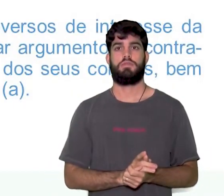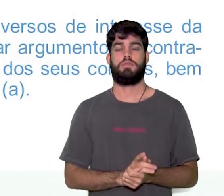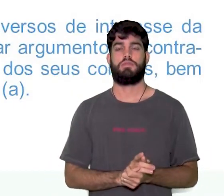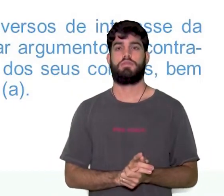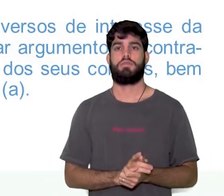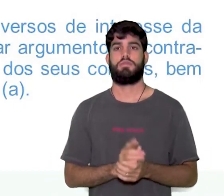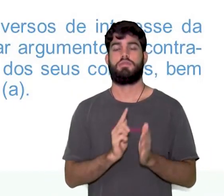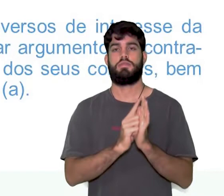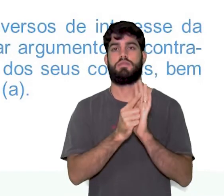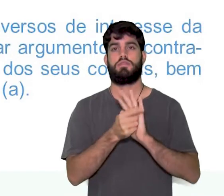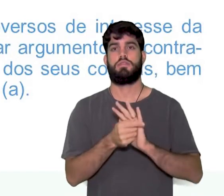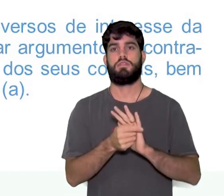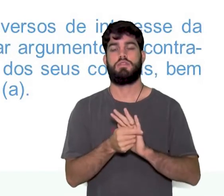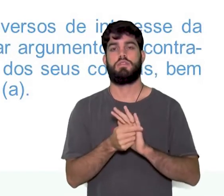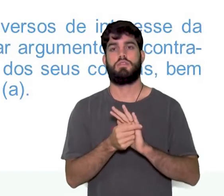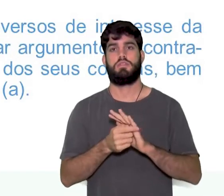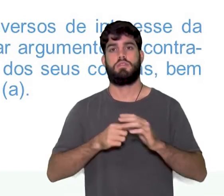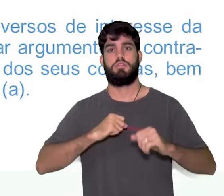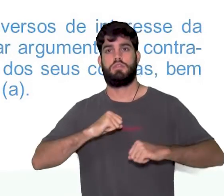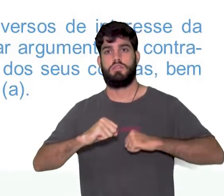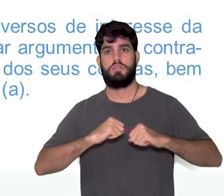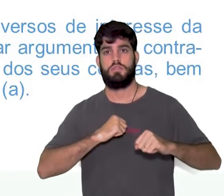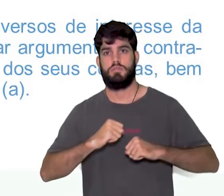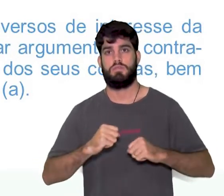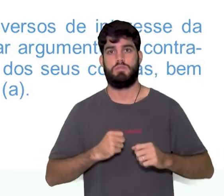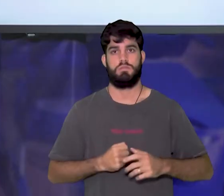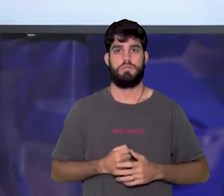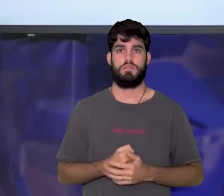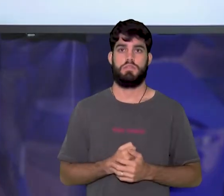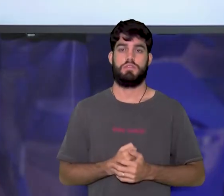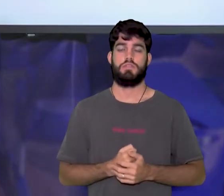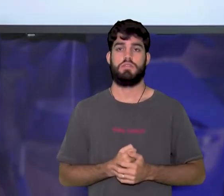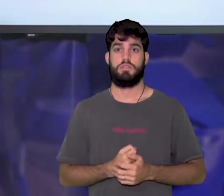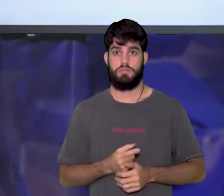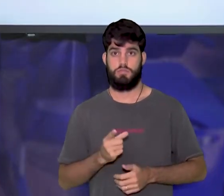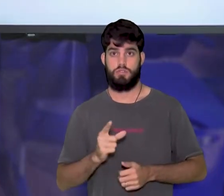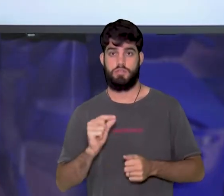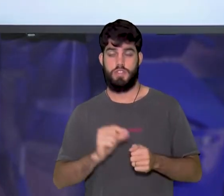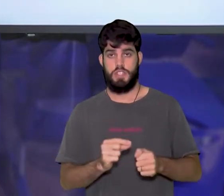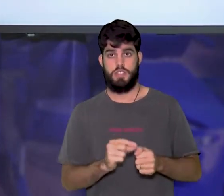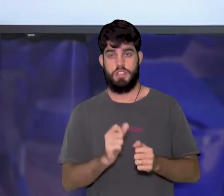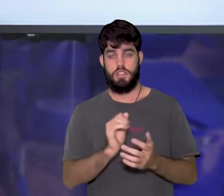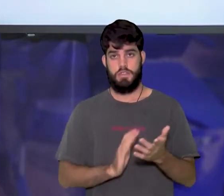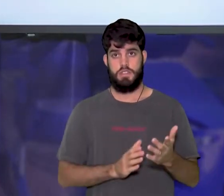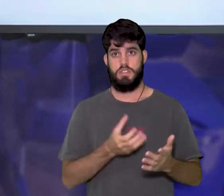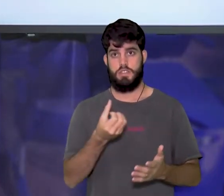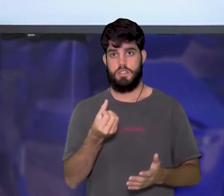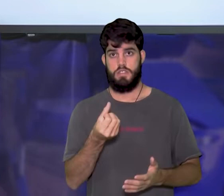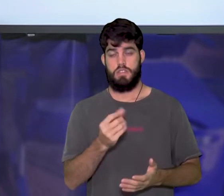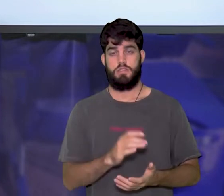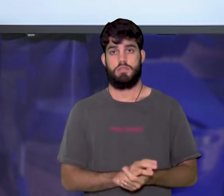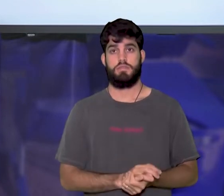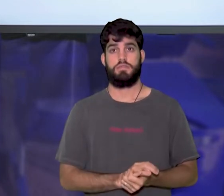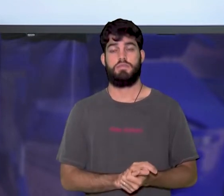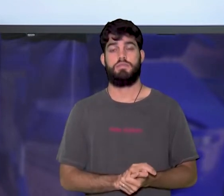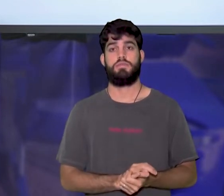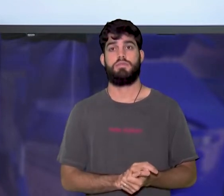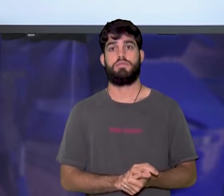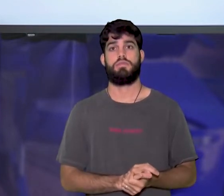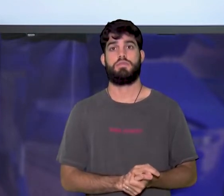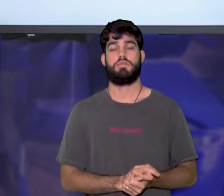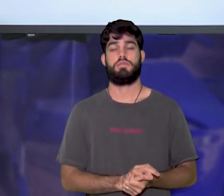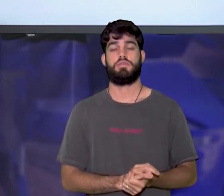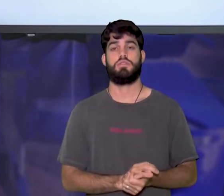gênero debate, vocês iriam fazer a atividade 6. E o que pede a atividade